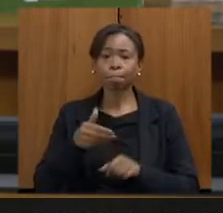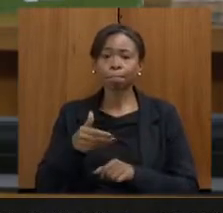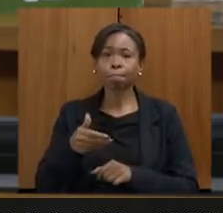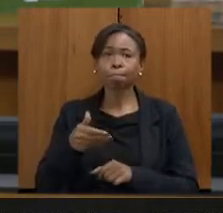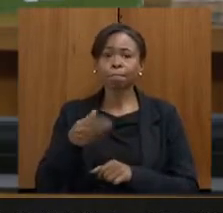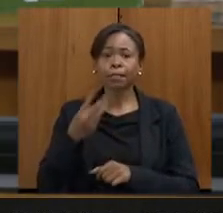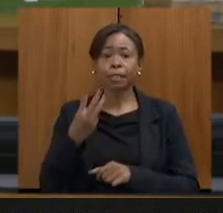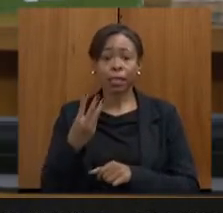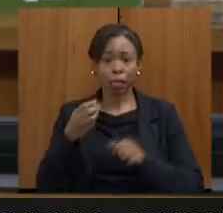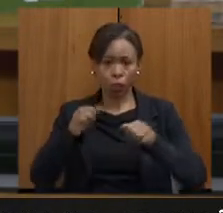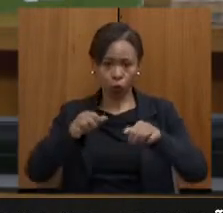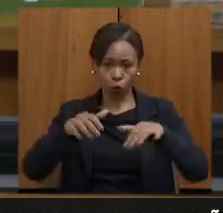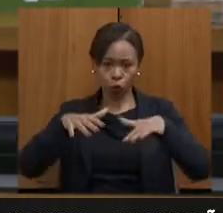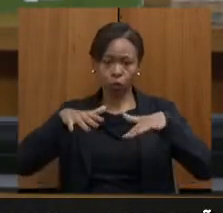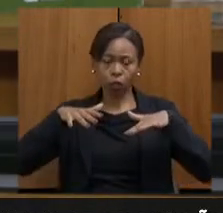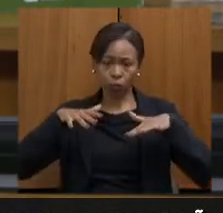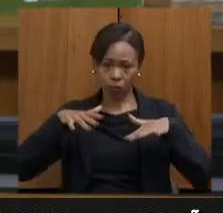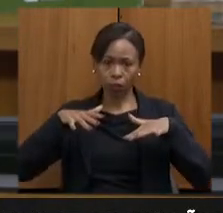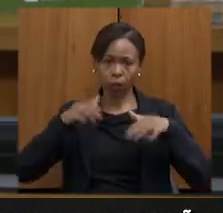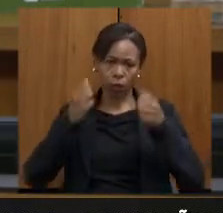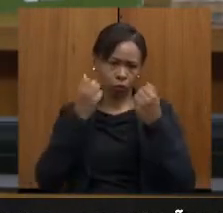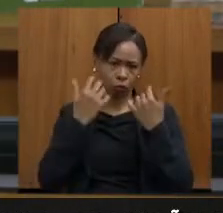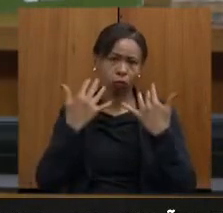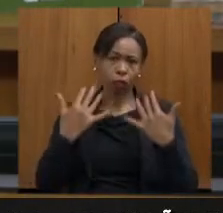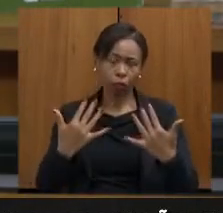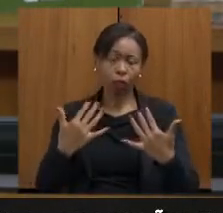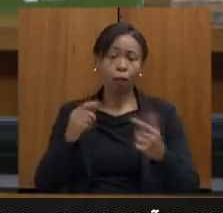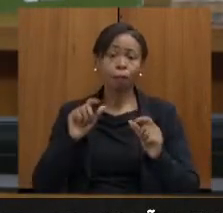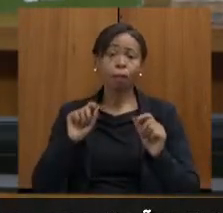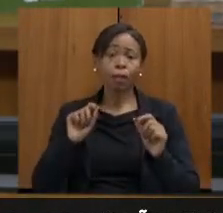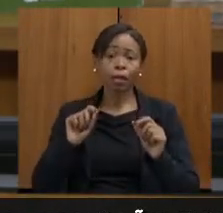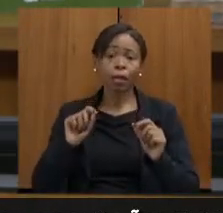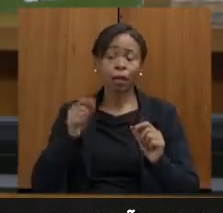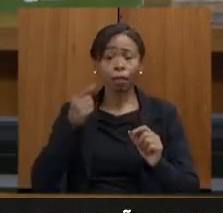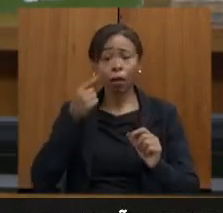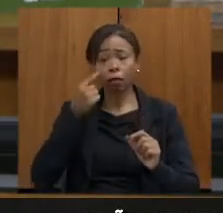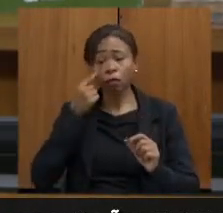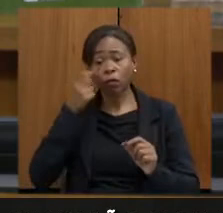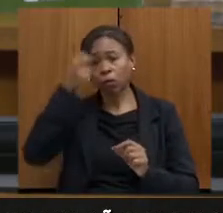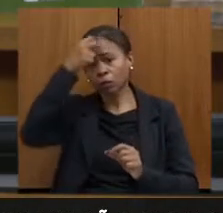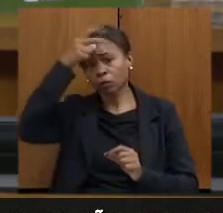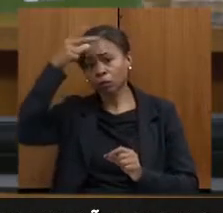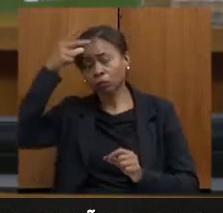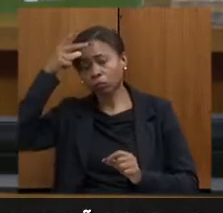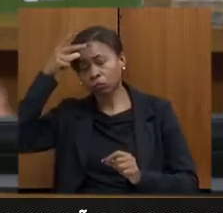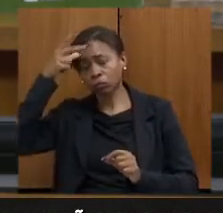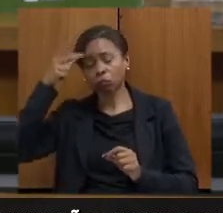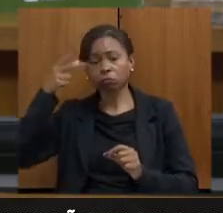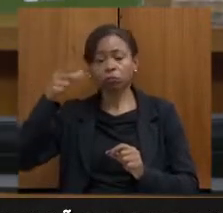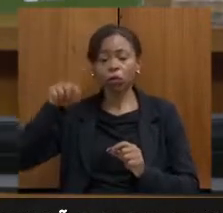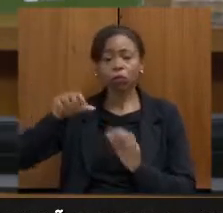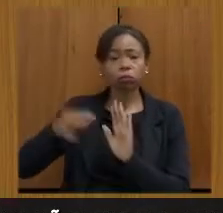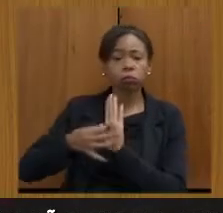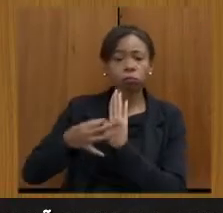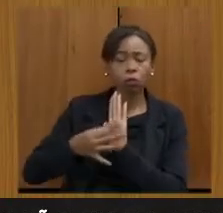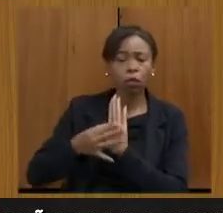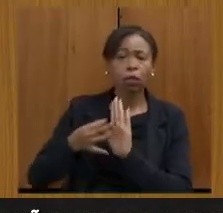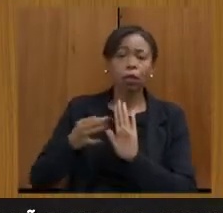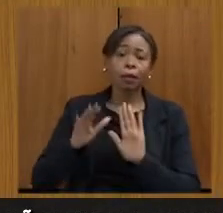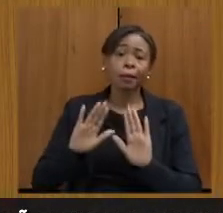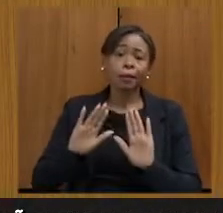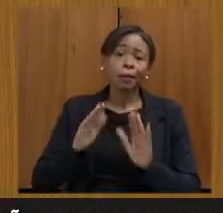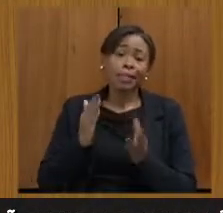que ouvir os municípios, se isso foi uma queixa, uma ação, é claro que só há uma ação, o Nova Lima, por exemplo, não